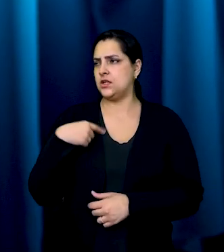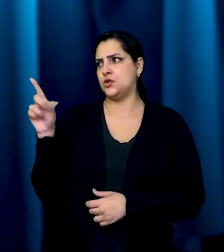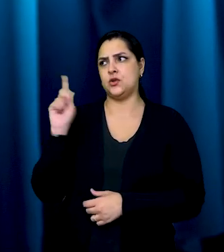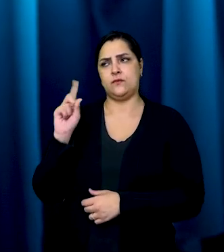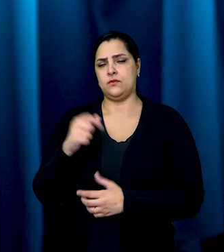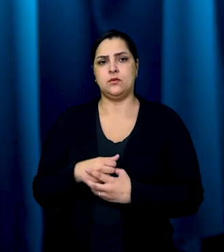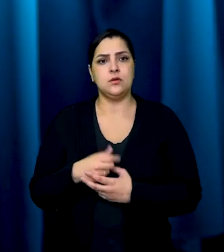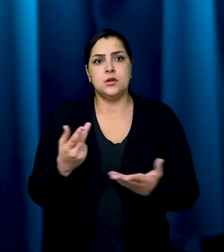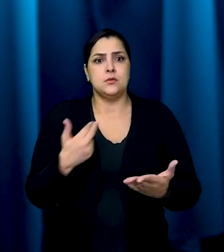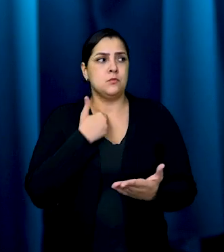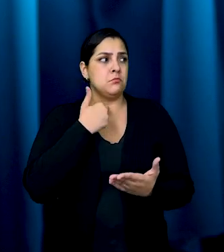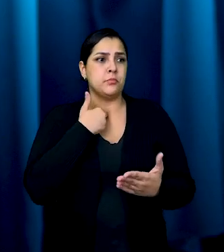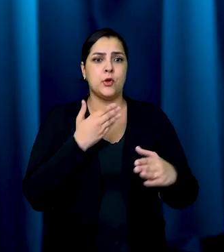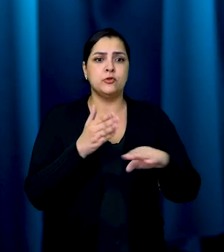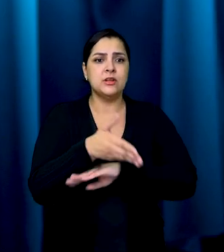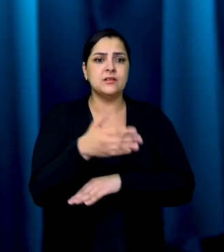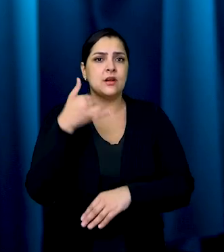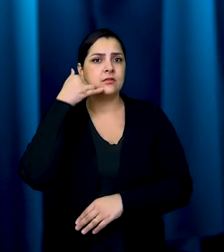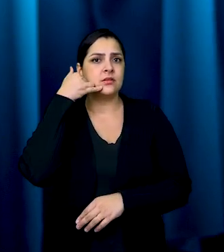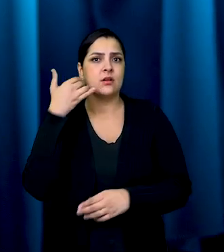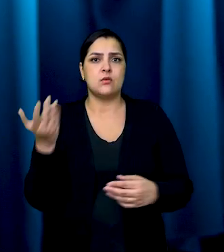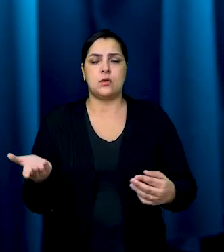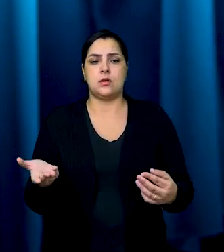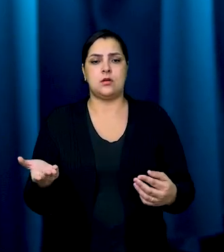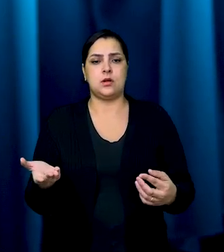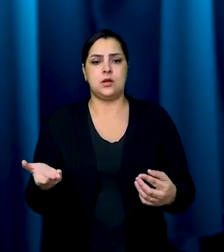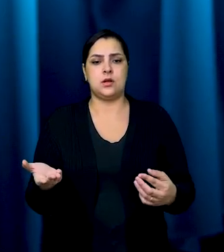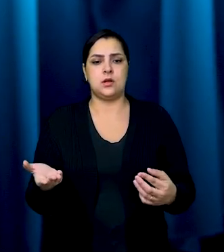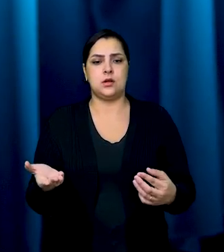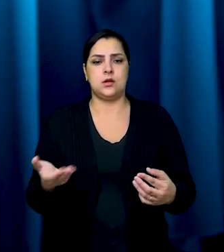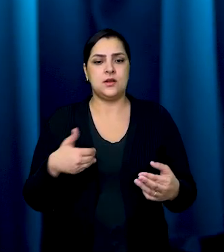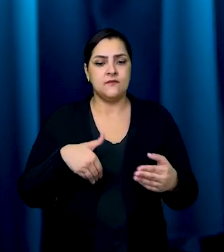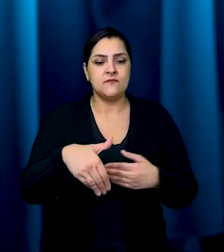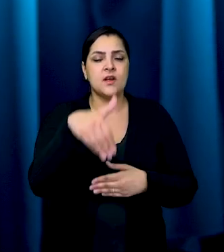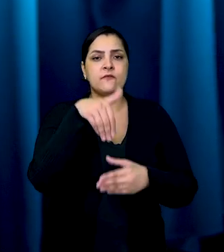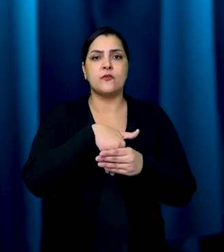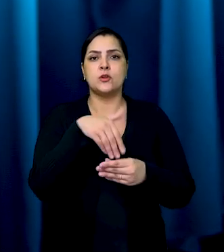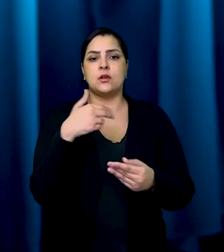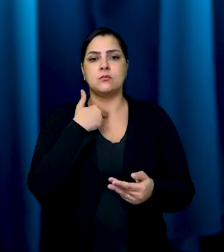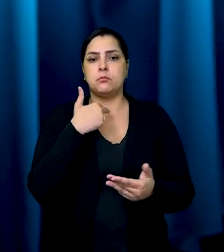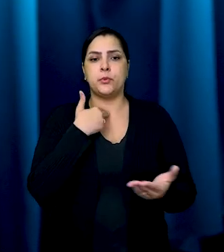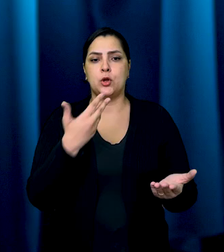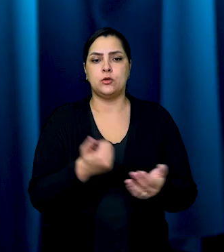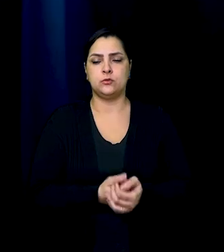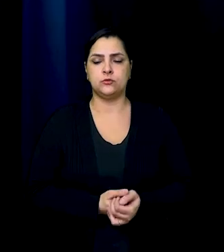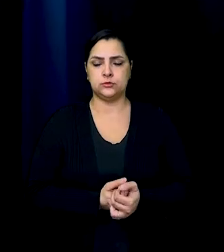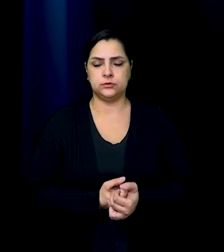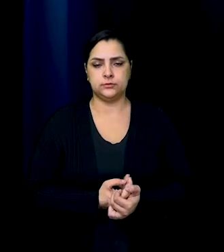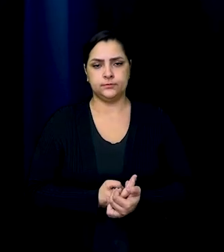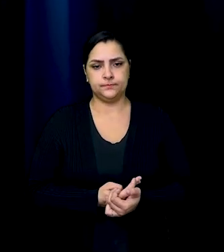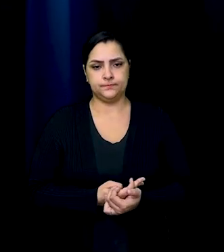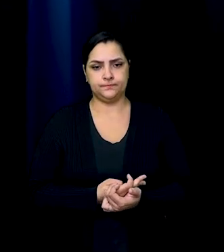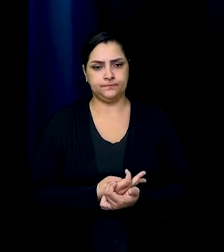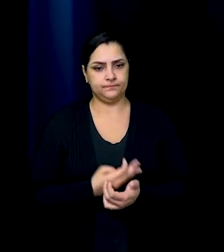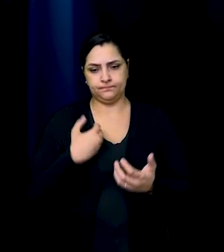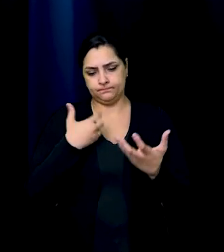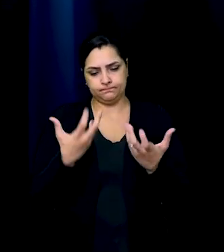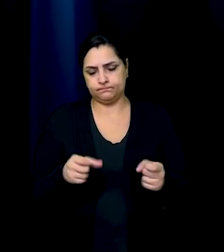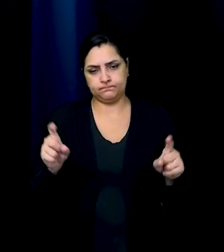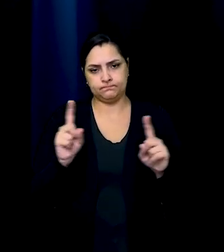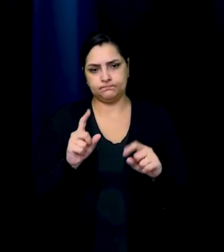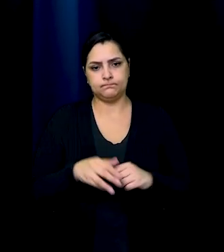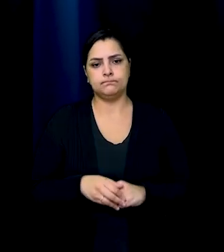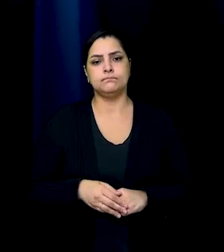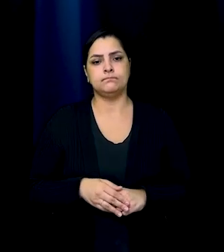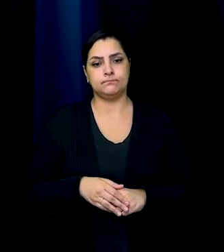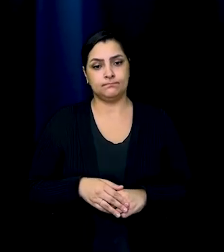Primeiro que eu acho que nem pode entrar com o celular quando vai votar. Para não ceder a pressão,